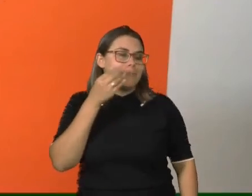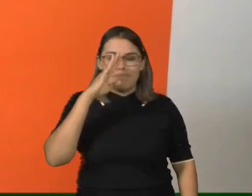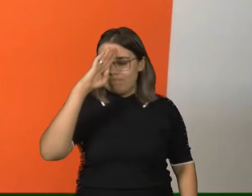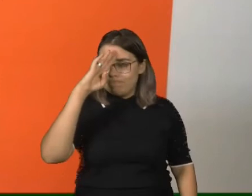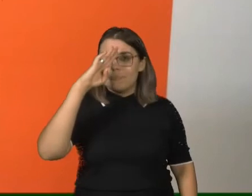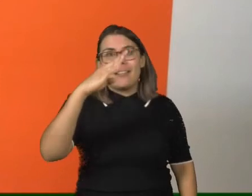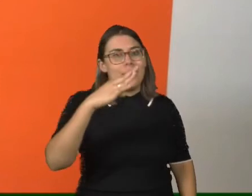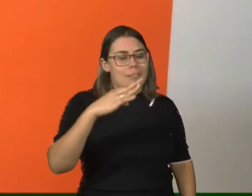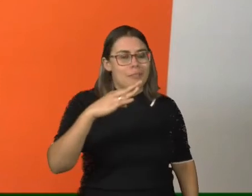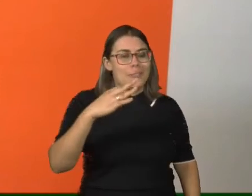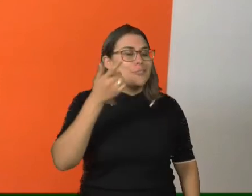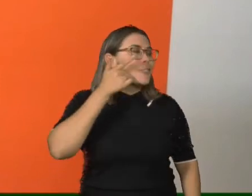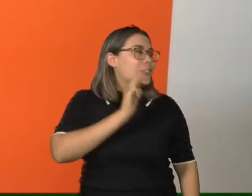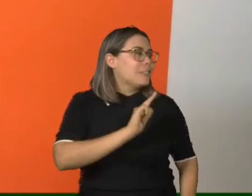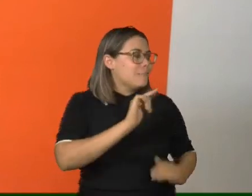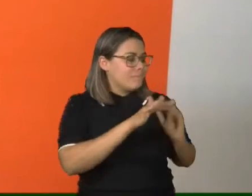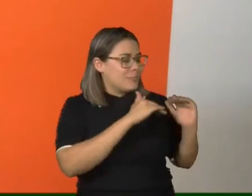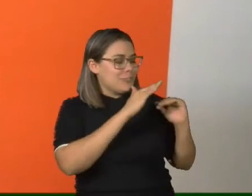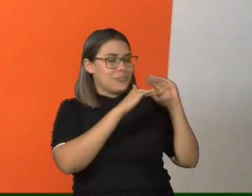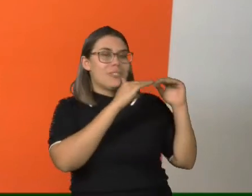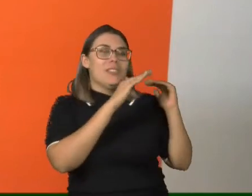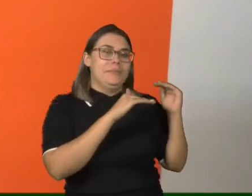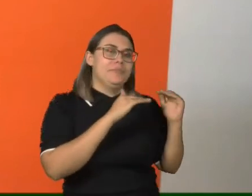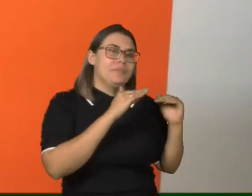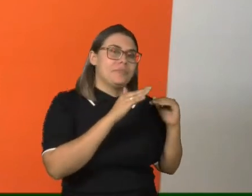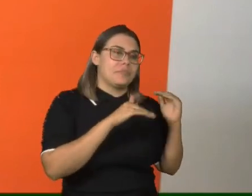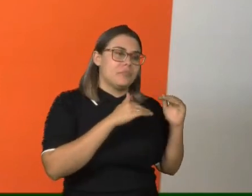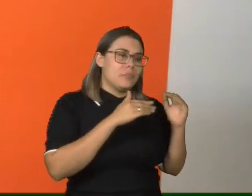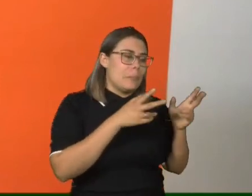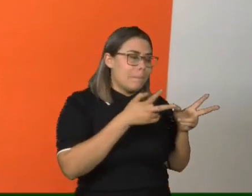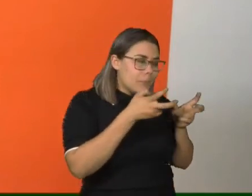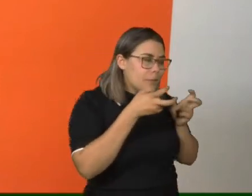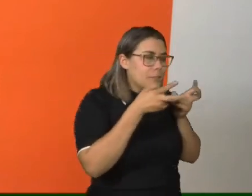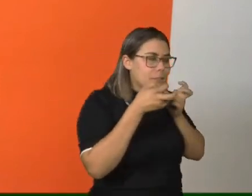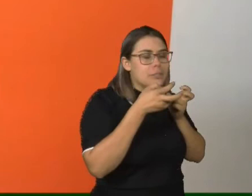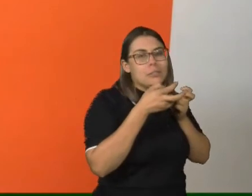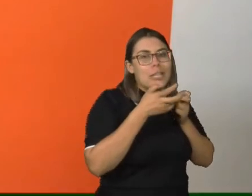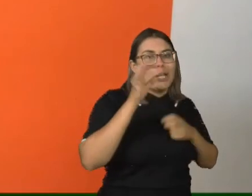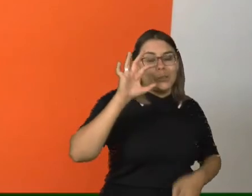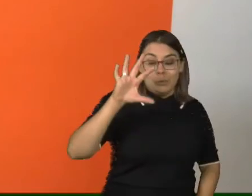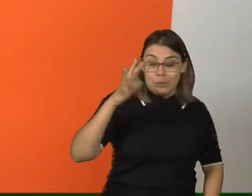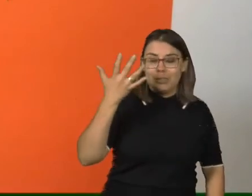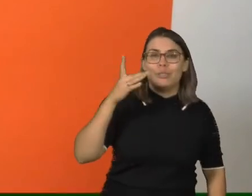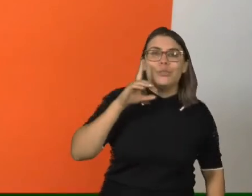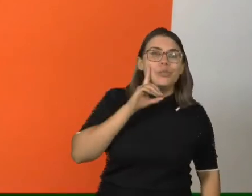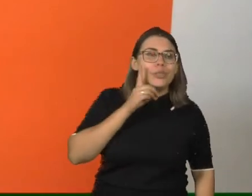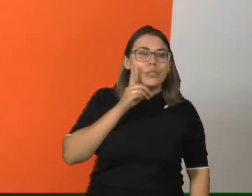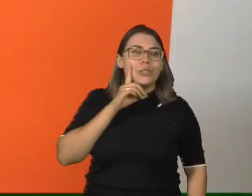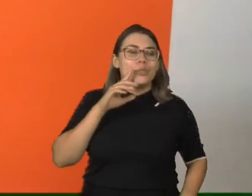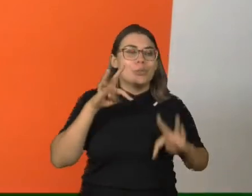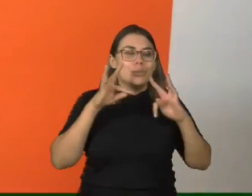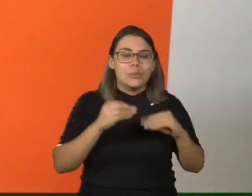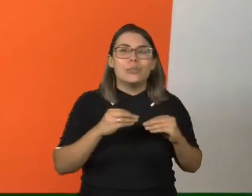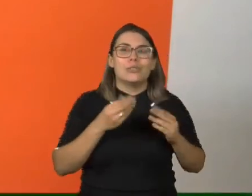teoria. E a gente vê o quanto a gente vê vivo ali, acontecendo no nosso consultório, tudo aquilo que a gente